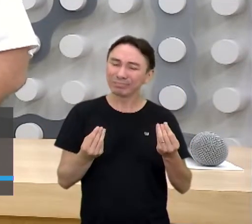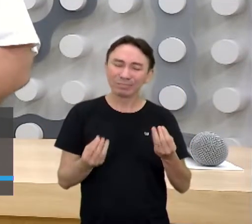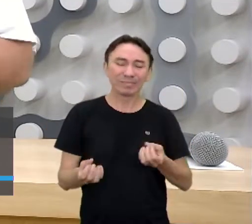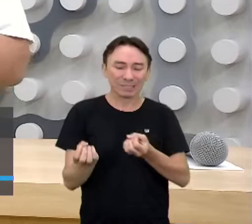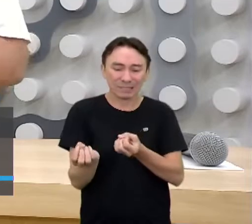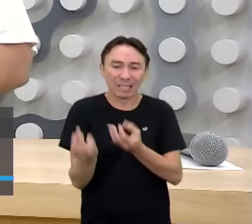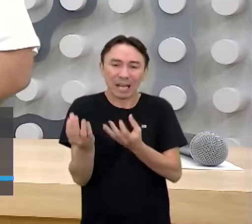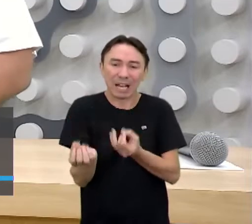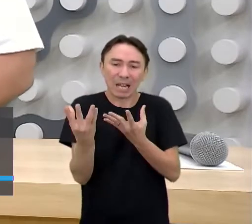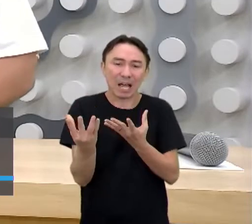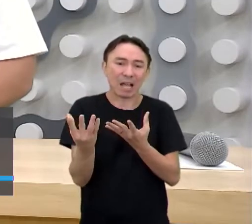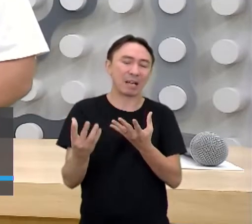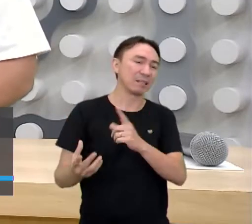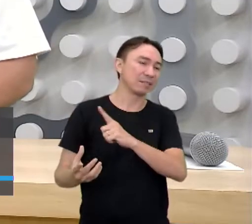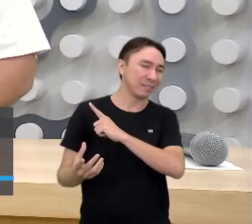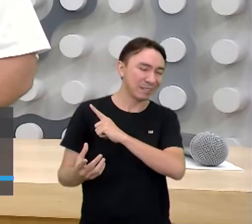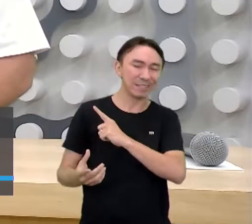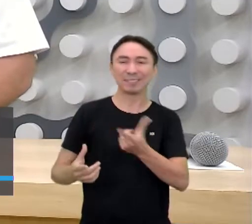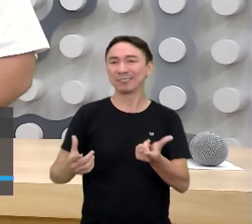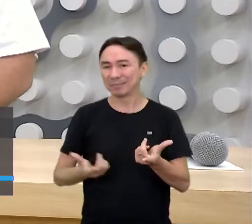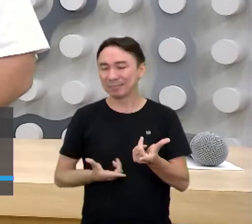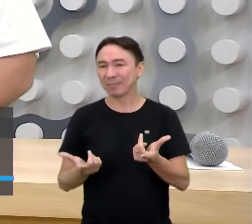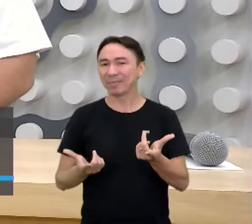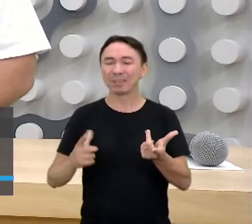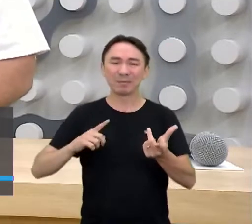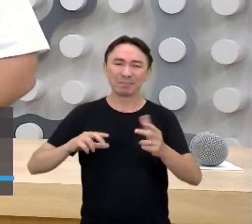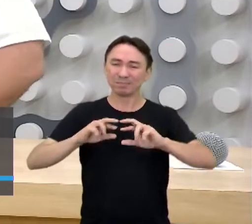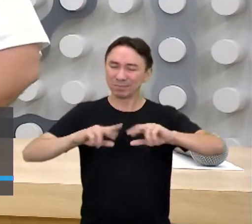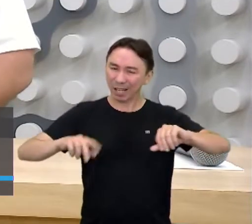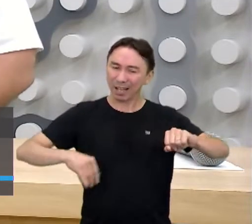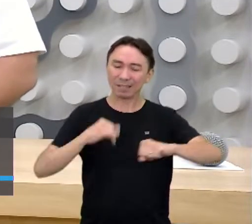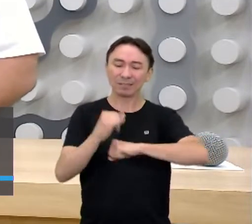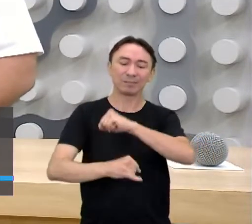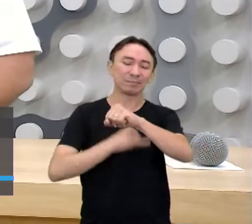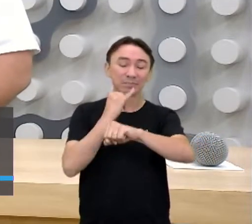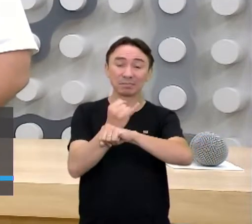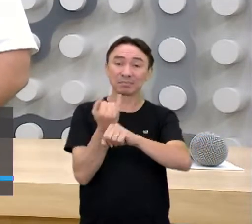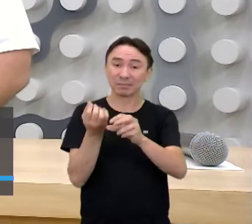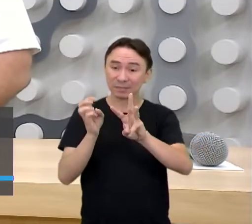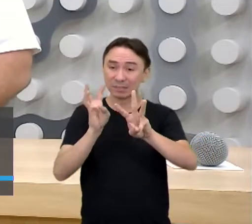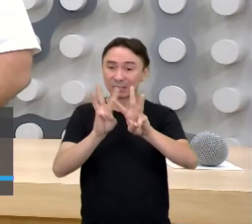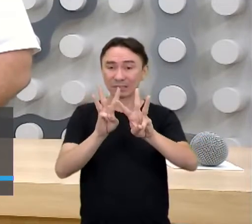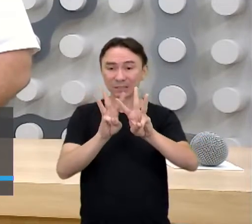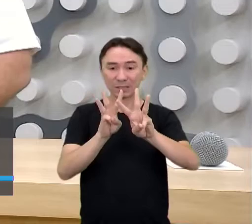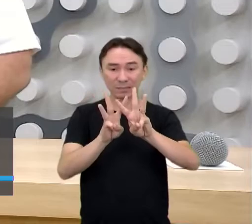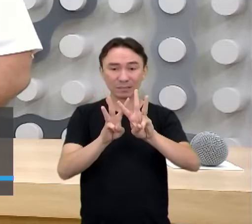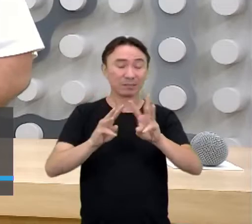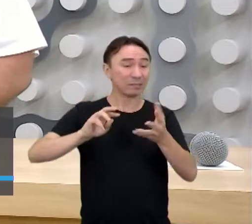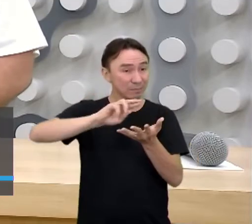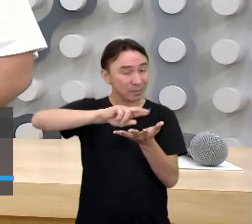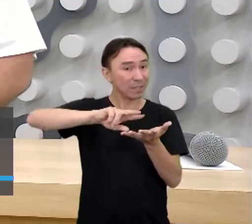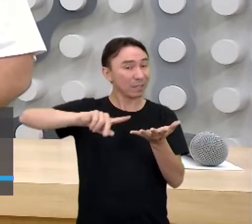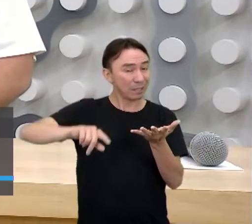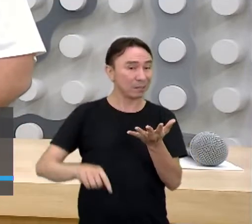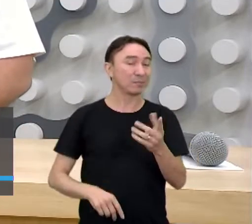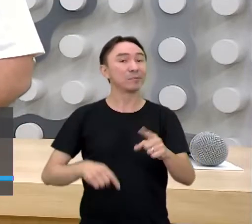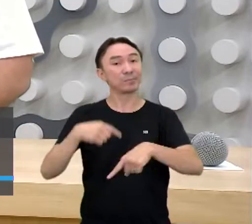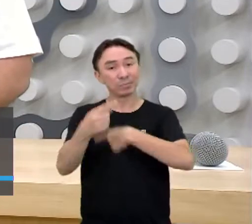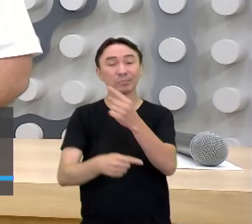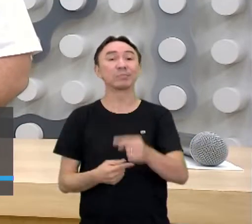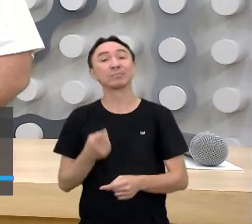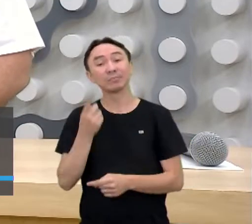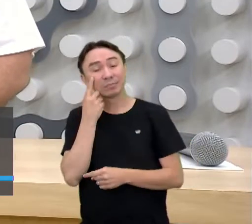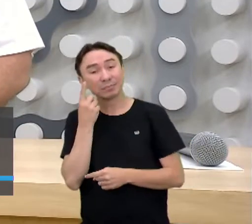que a gente entrou em vários sites aí para vocês acompanharem e novamente nós vamos entrar nesse site aí mais para frente aí da aula, mostrando para